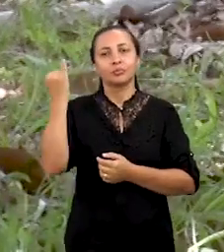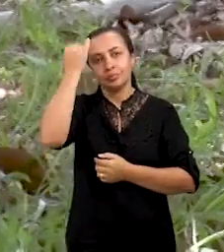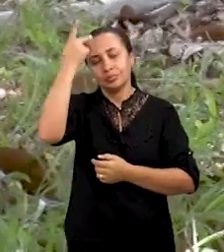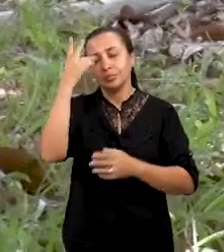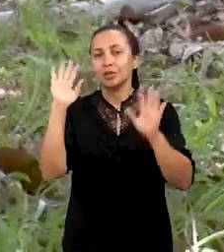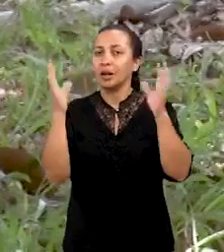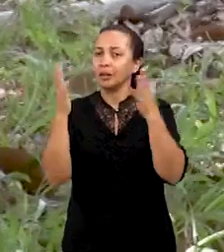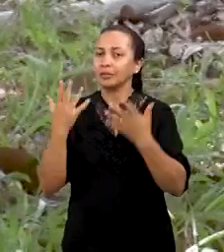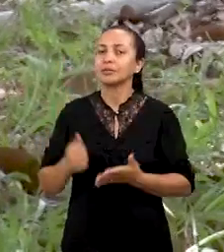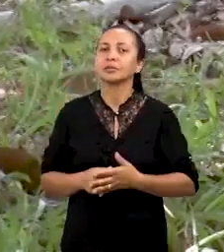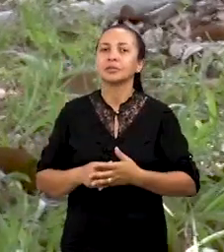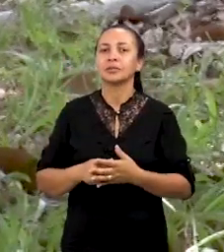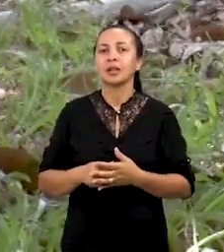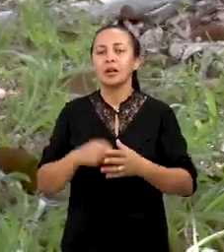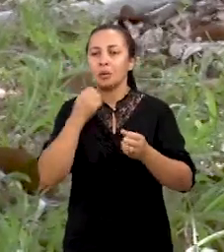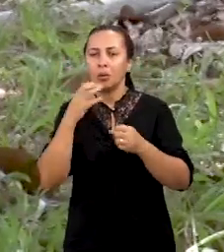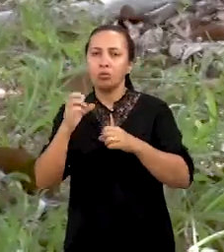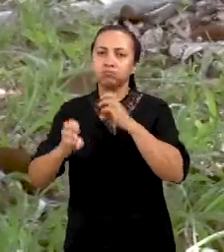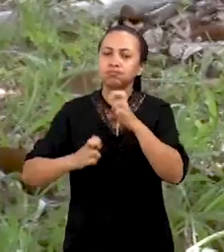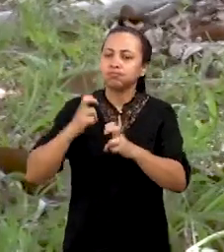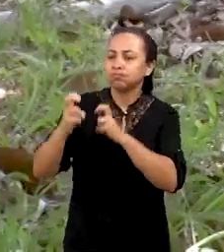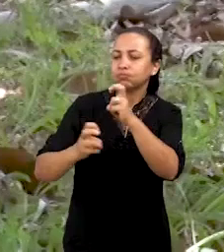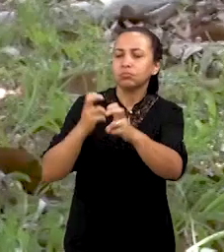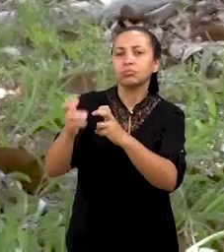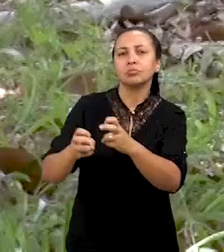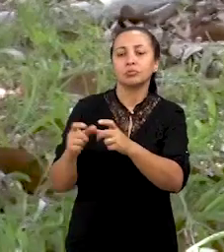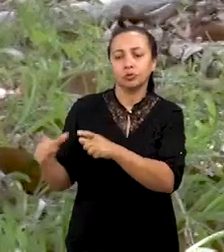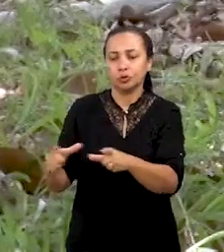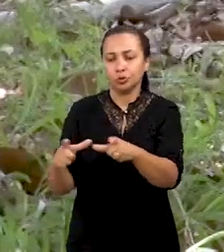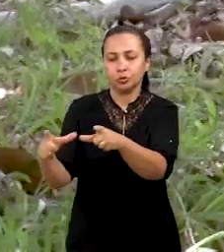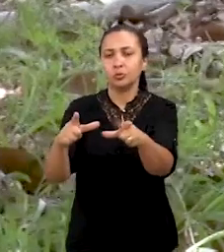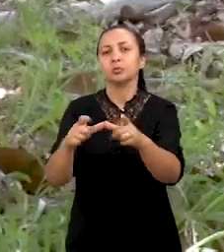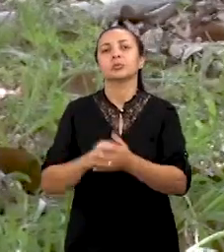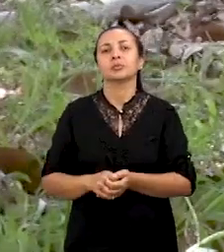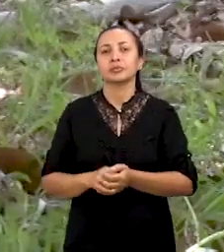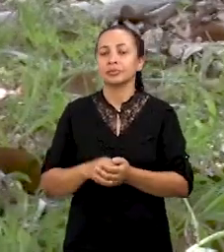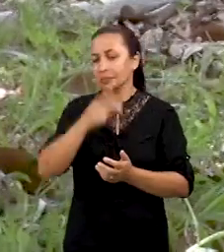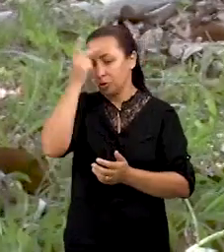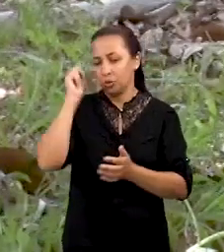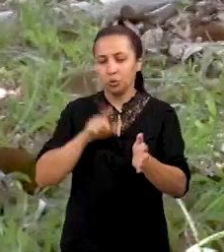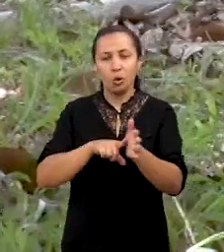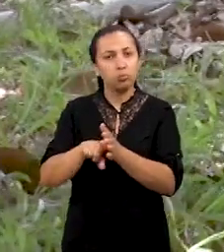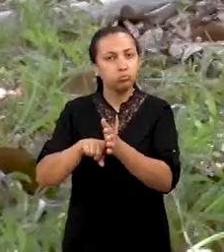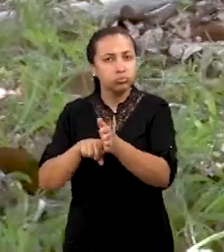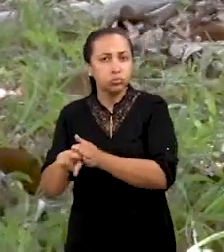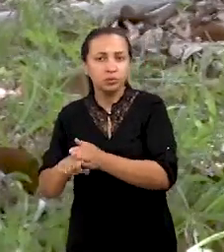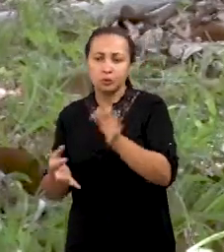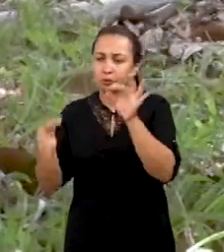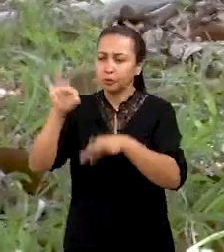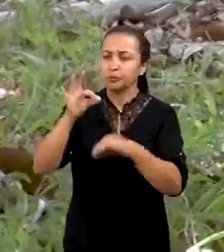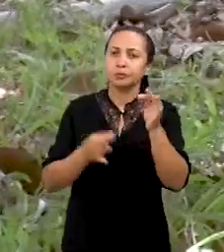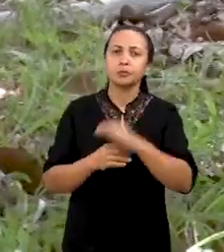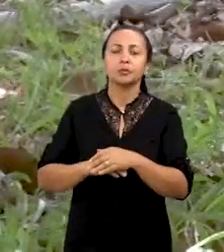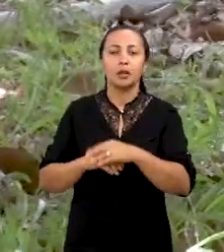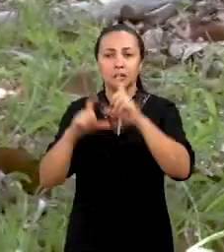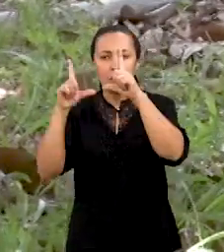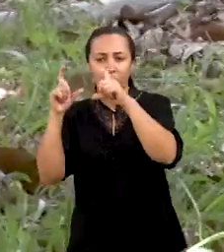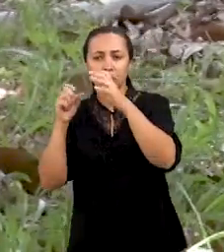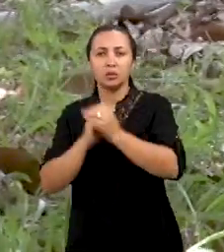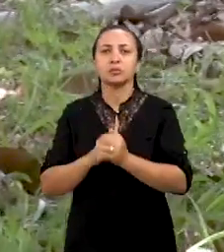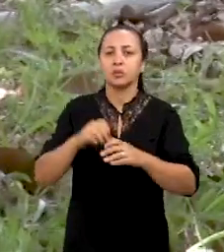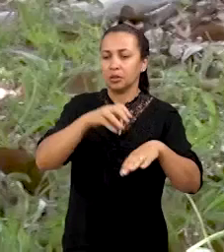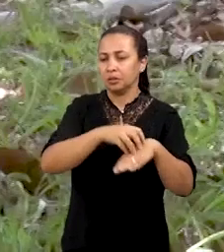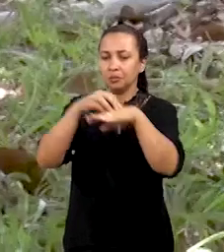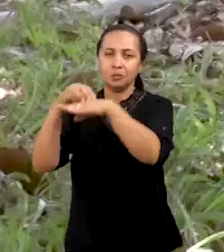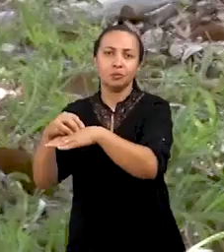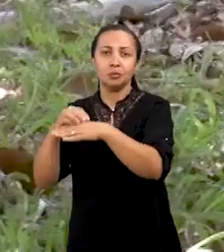avaliar o conforto do rolamento de pavimentos, que pesquisadores do Laboratório de Topografia e Transportes da Universidade